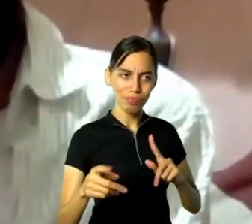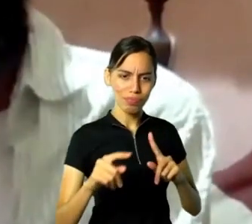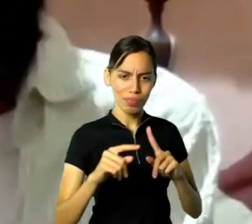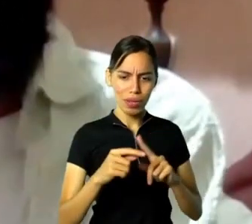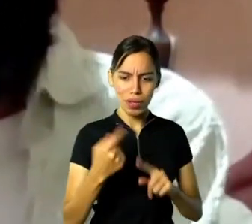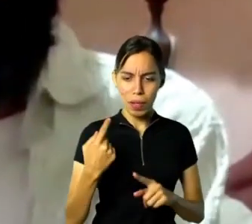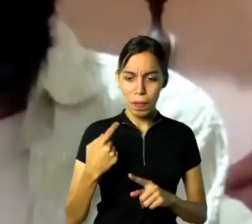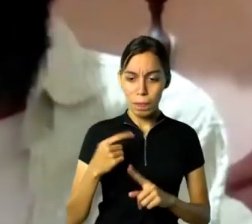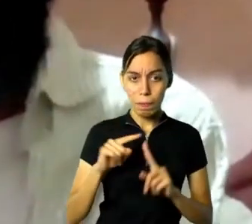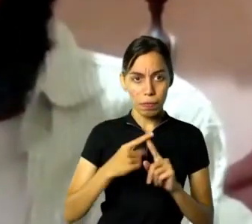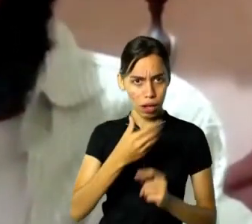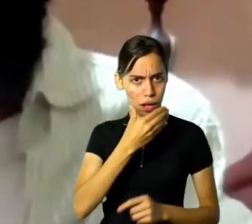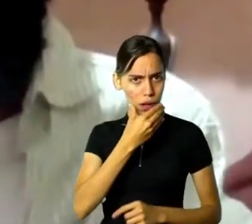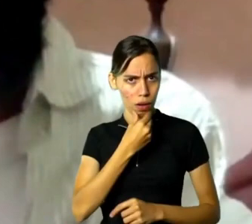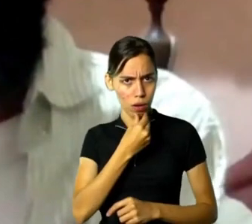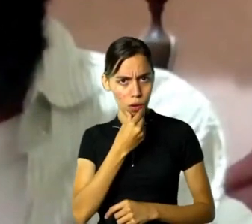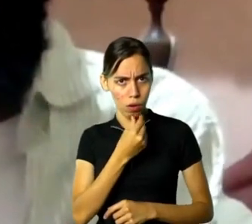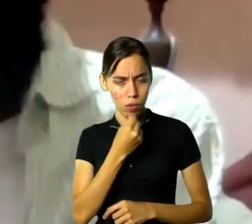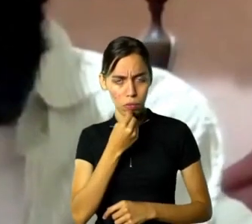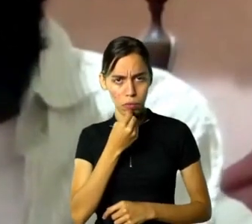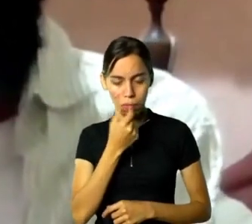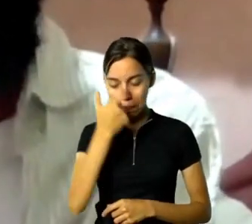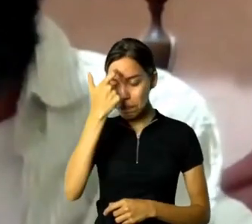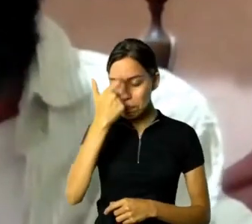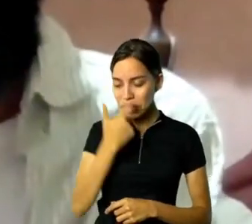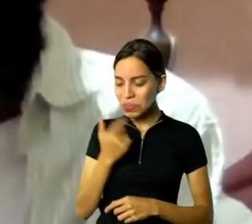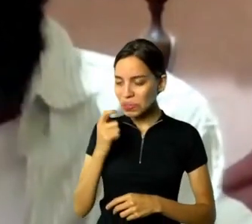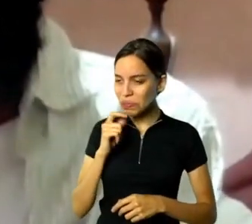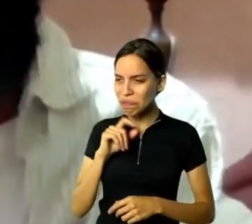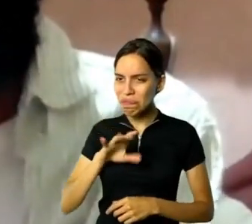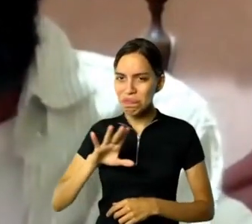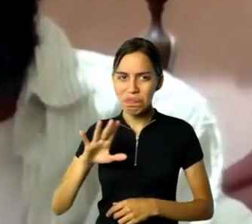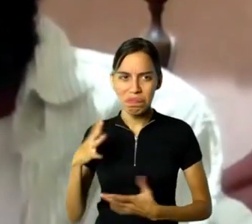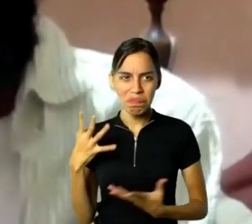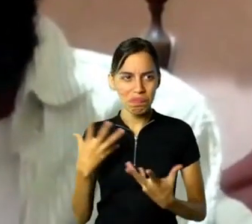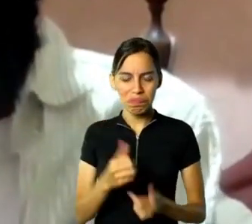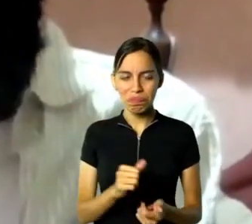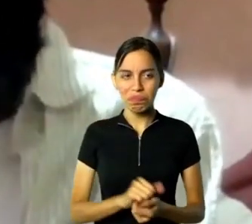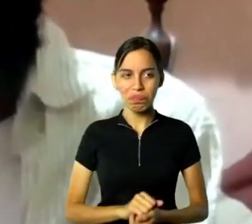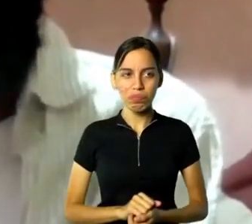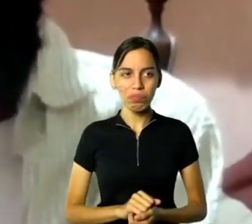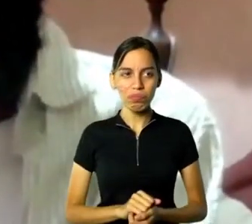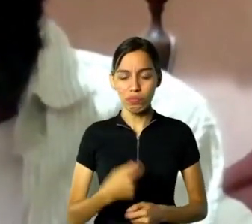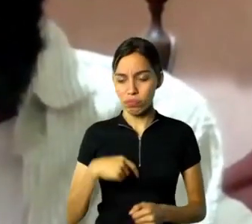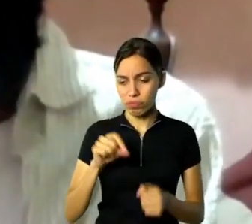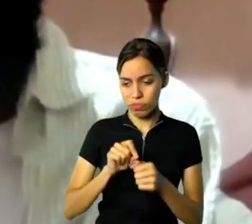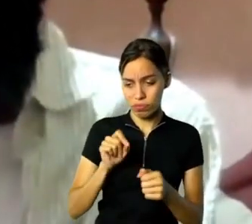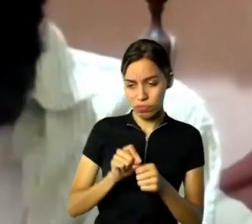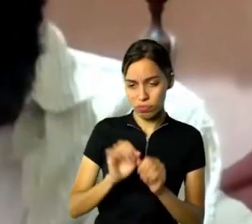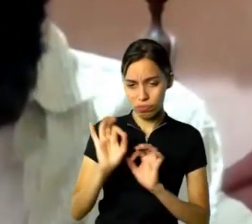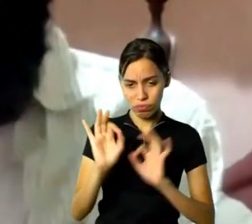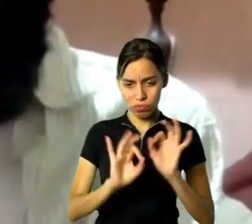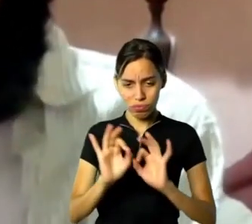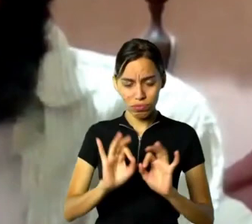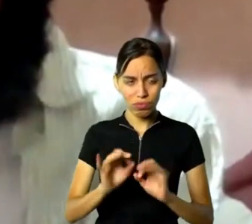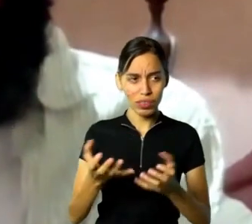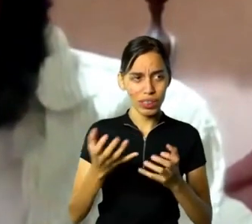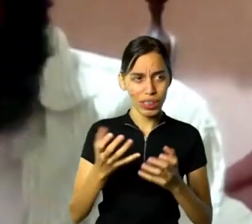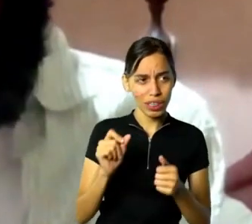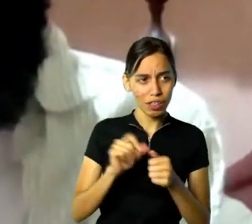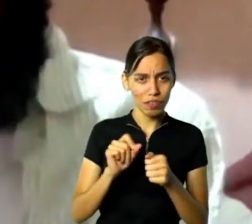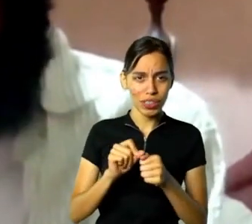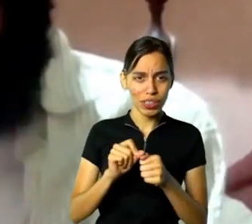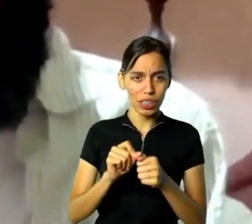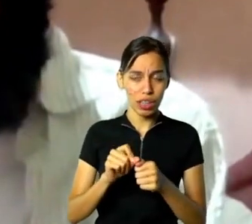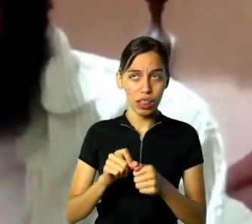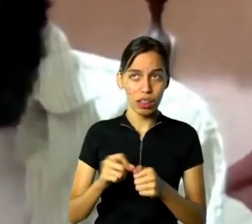e eu inventei de fazer esse projeto e foi muito bacana de fazer, e também quis fazer um livro macio, que não